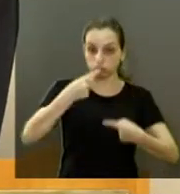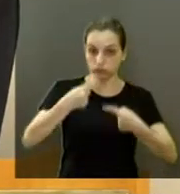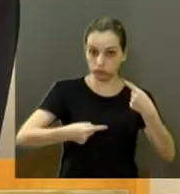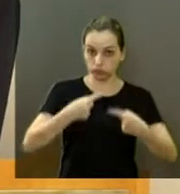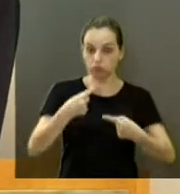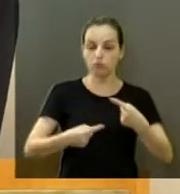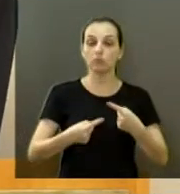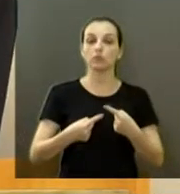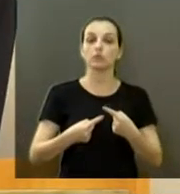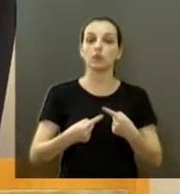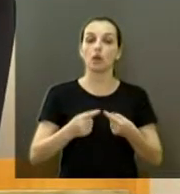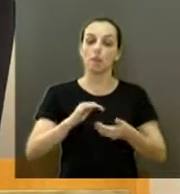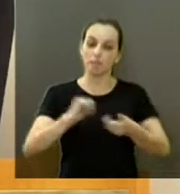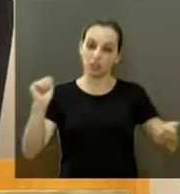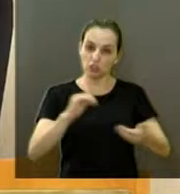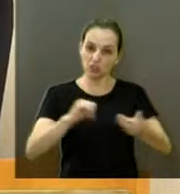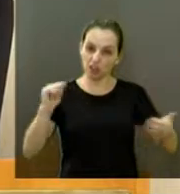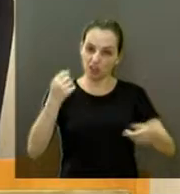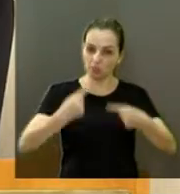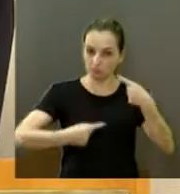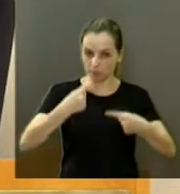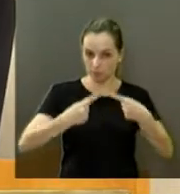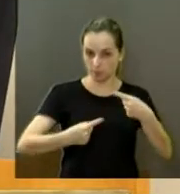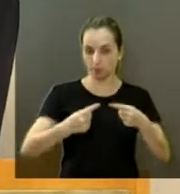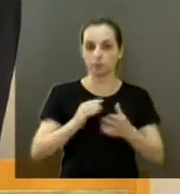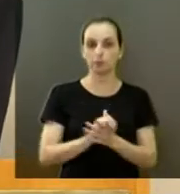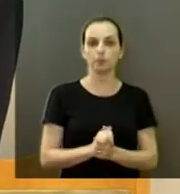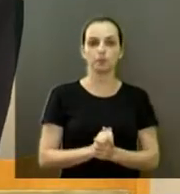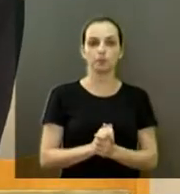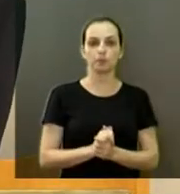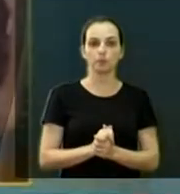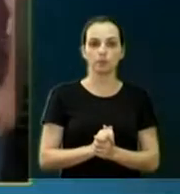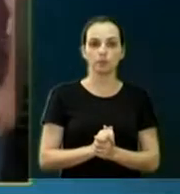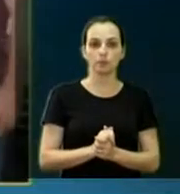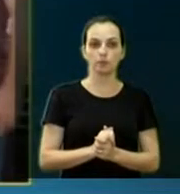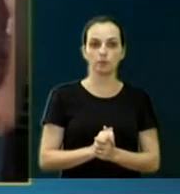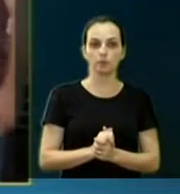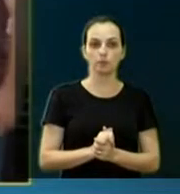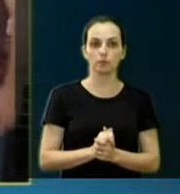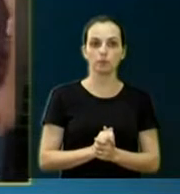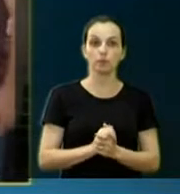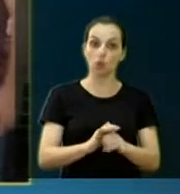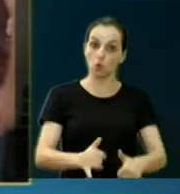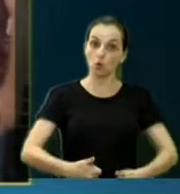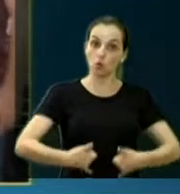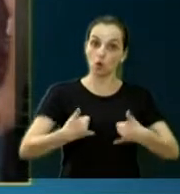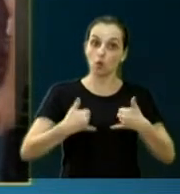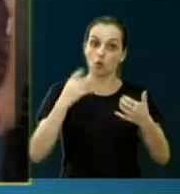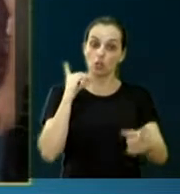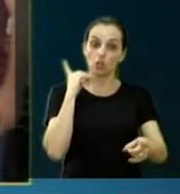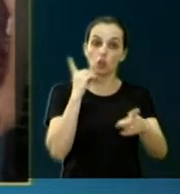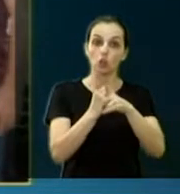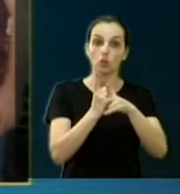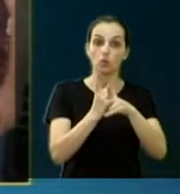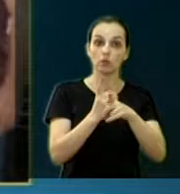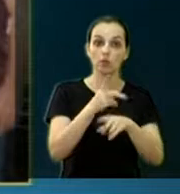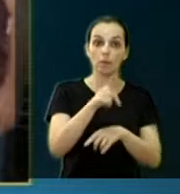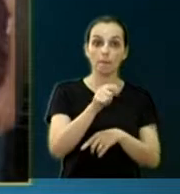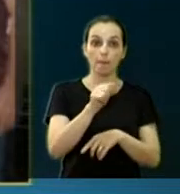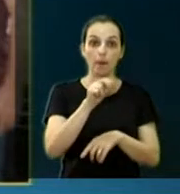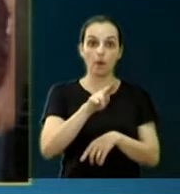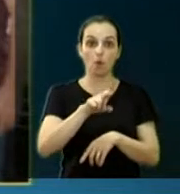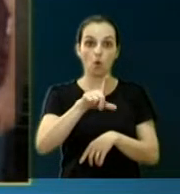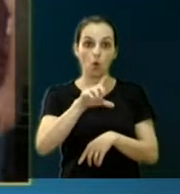a parte política partidária. Vamos lá. Tive a honra também de encontrar o Paulo Skaff, presidente da